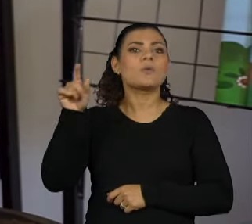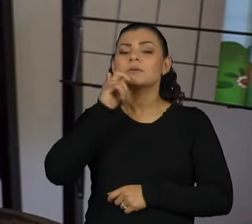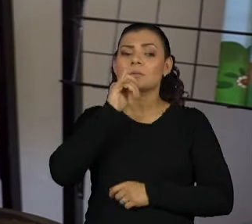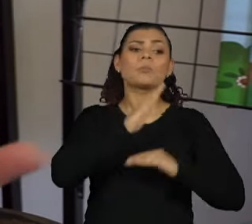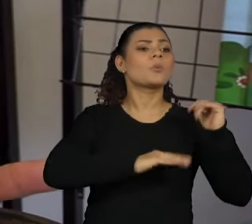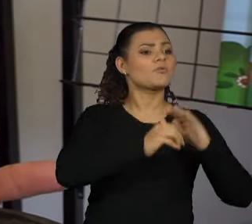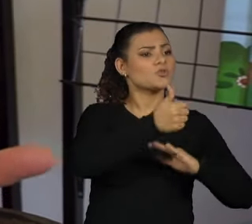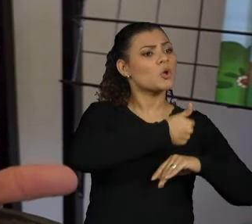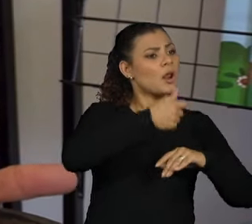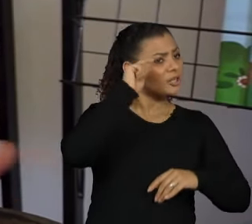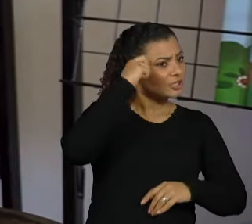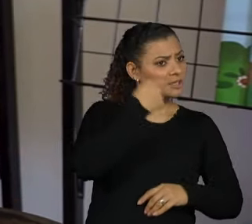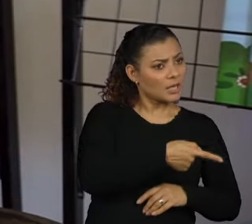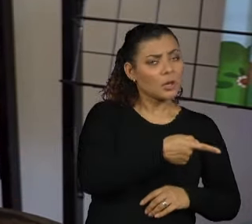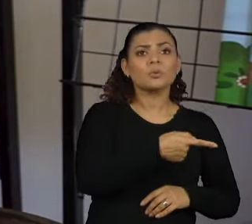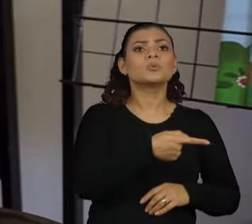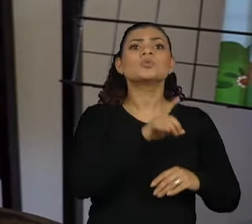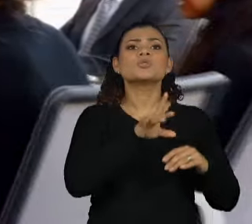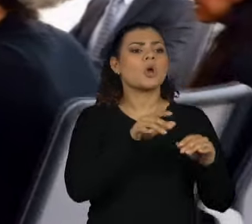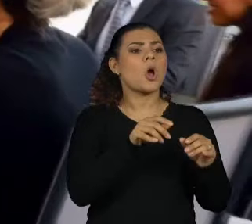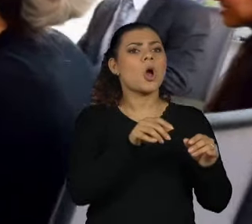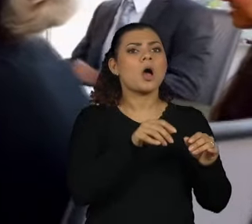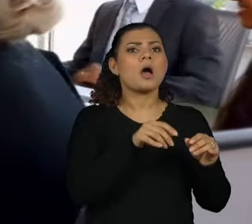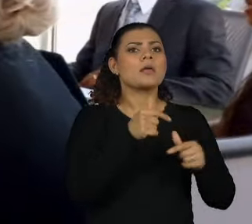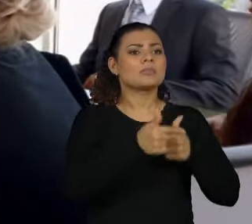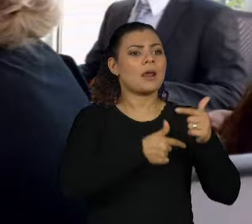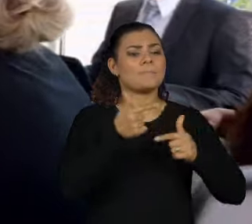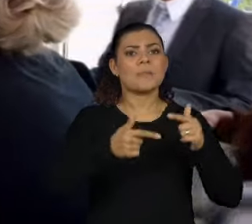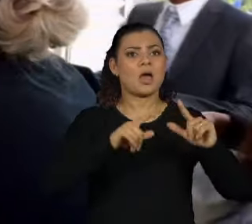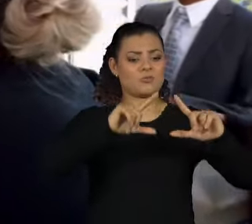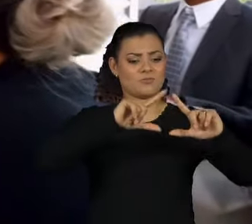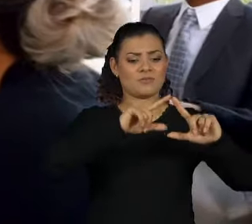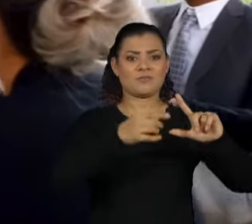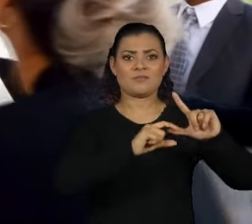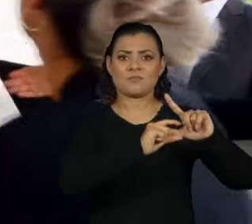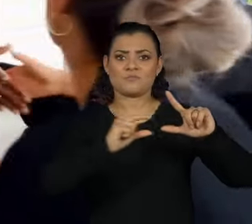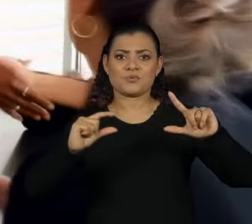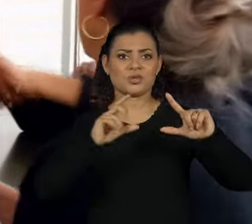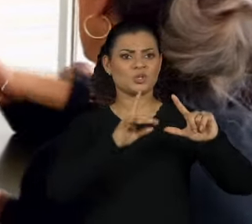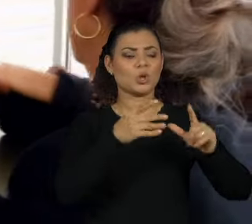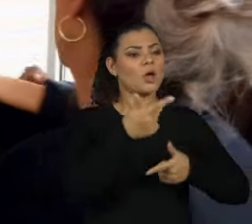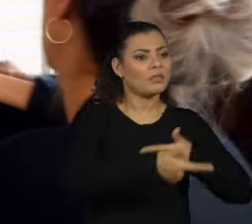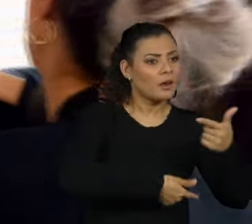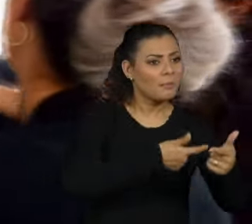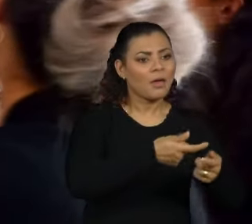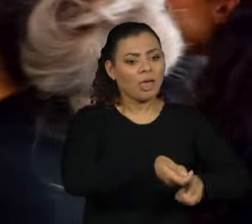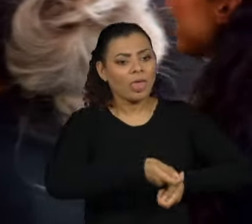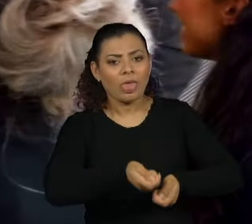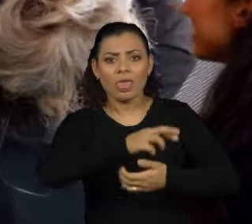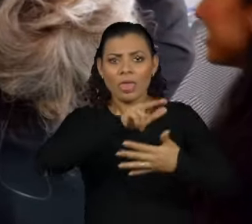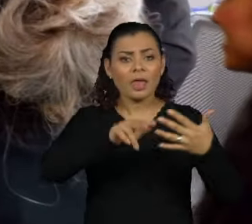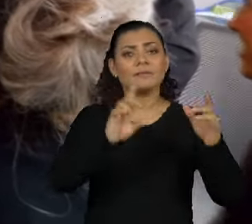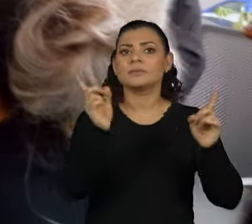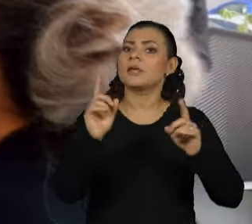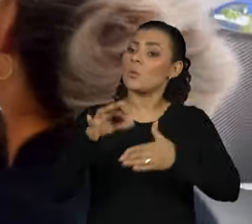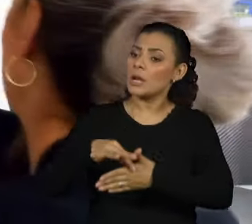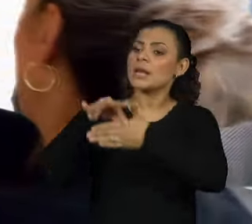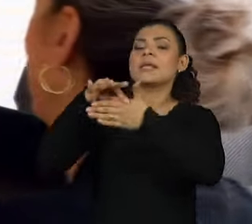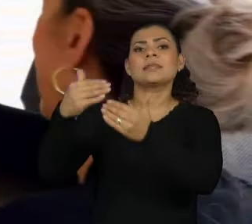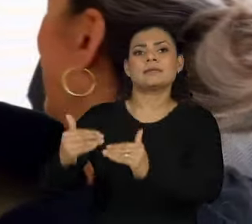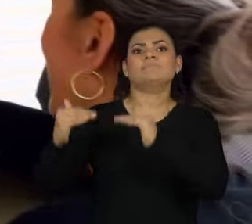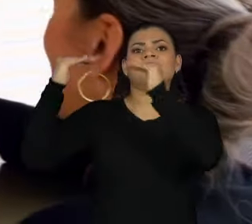profissionais negros na base da pirâmide. É muito importante você ter negros e negras no comando. A empresa que foi